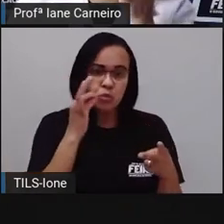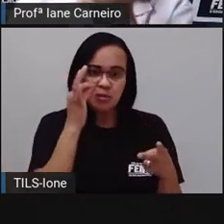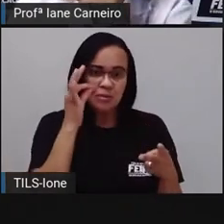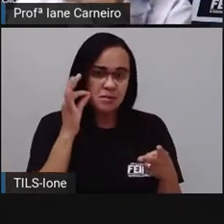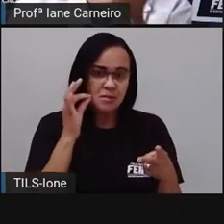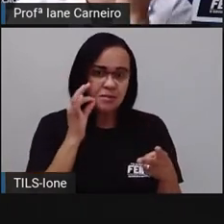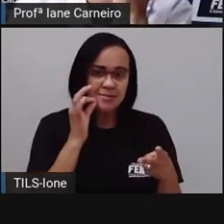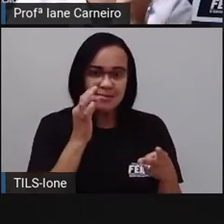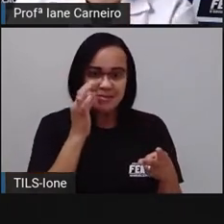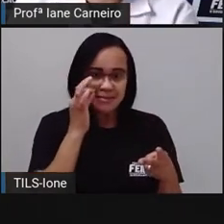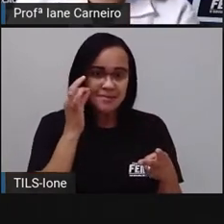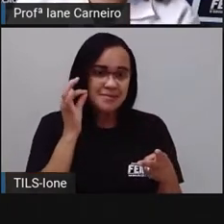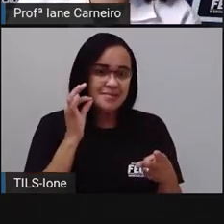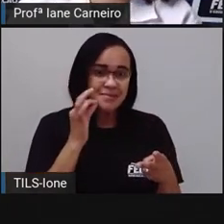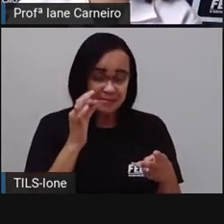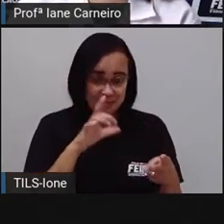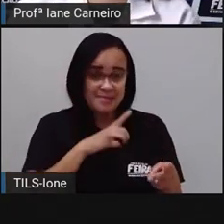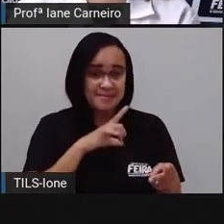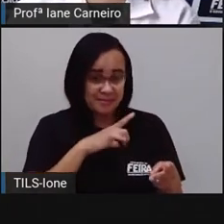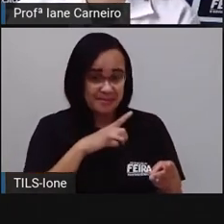Tem sardinhas no rosto?